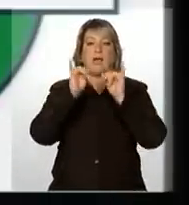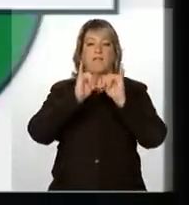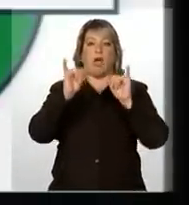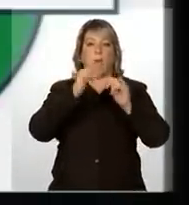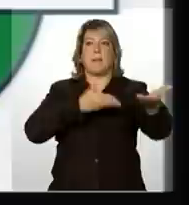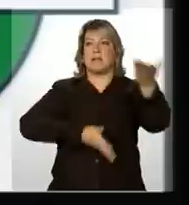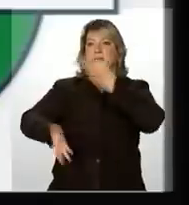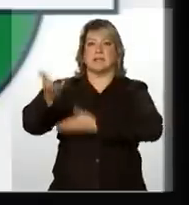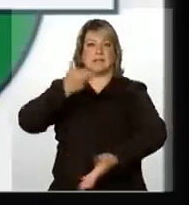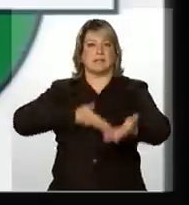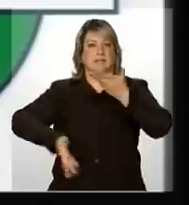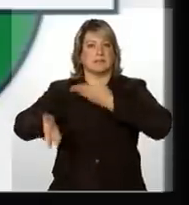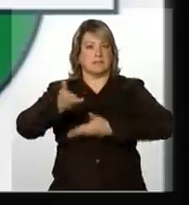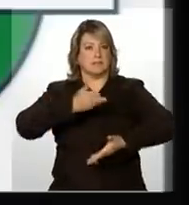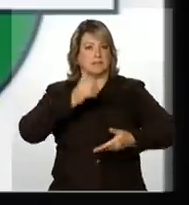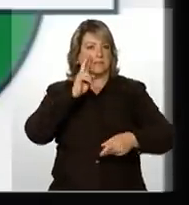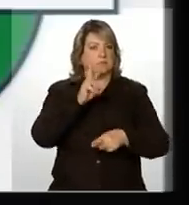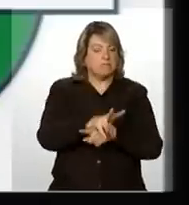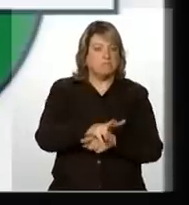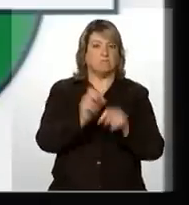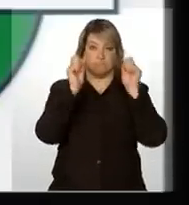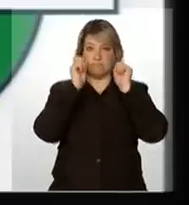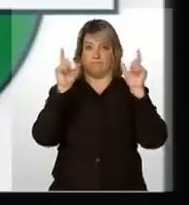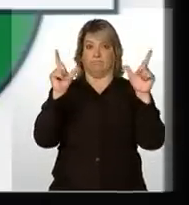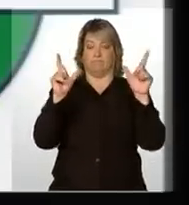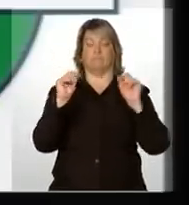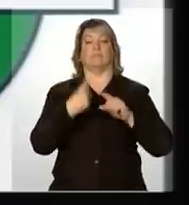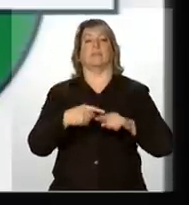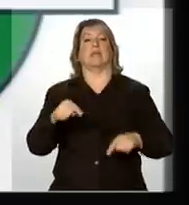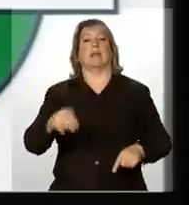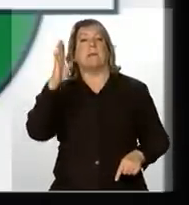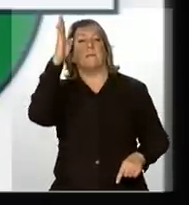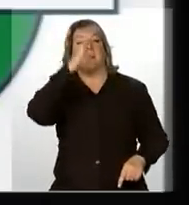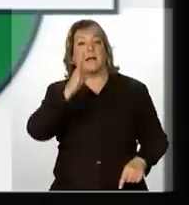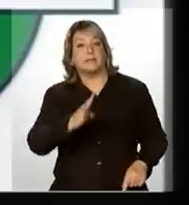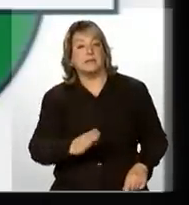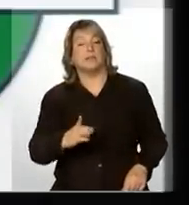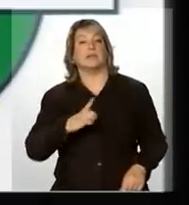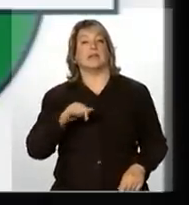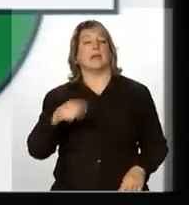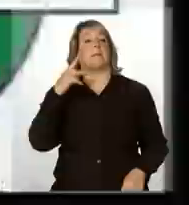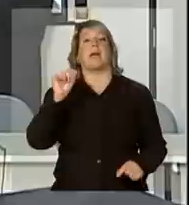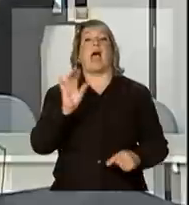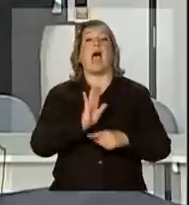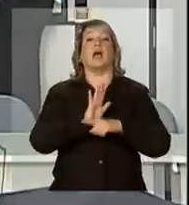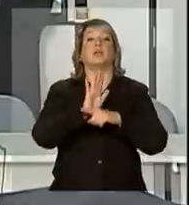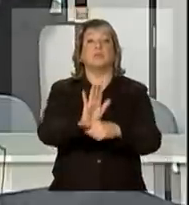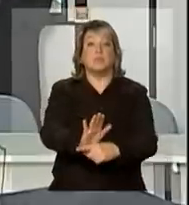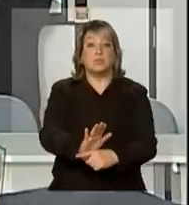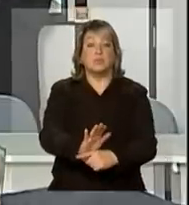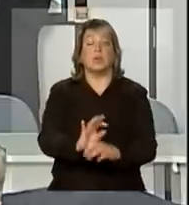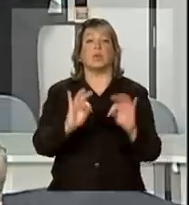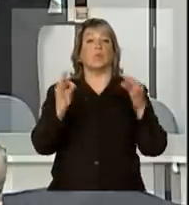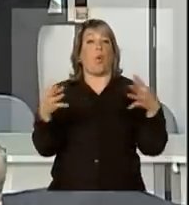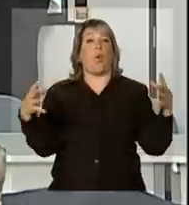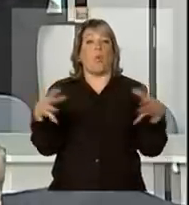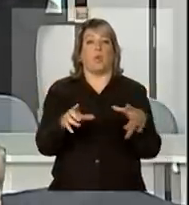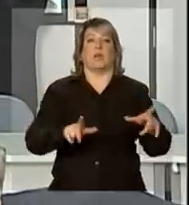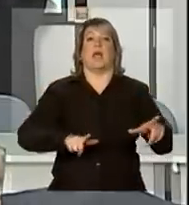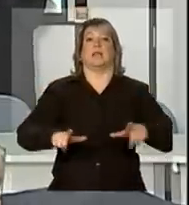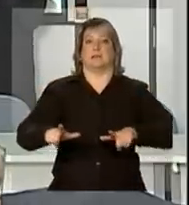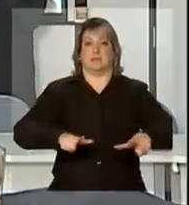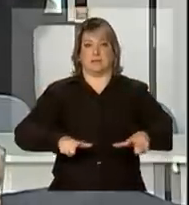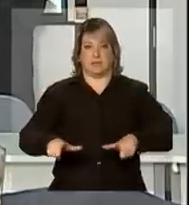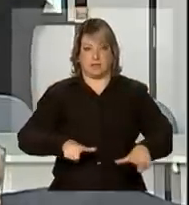mapeamento que são produzidas e existem no Brasil e elas servem para todo o conjunto de ações.